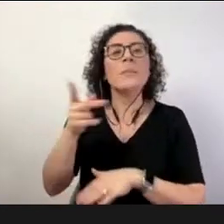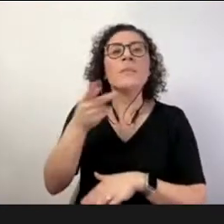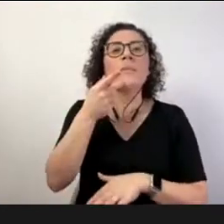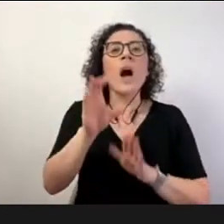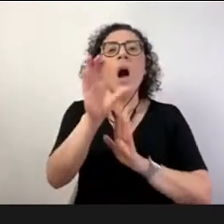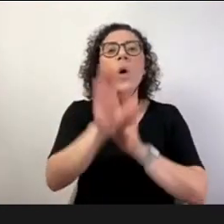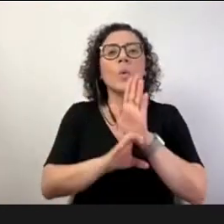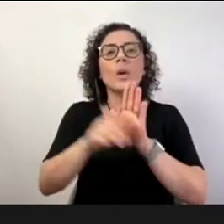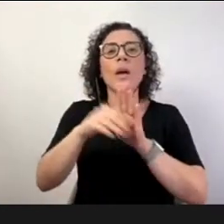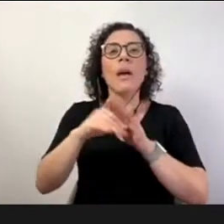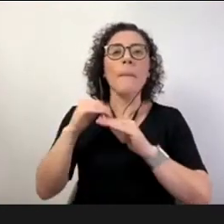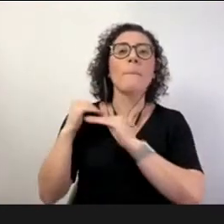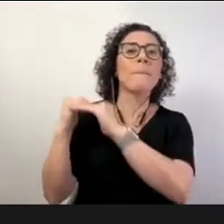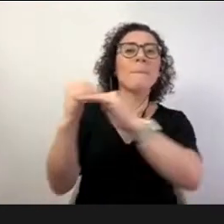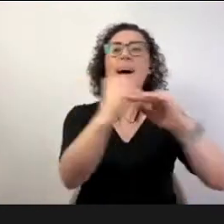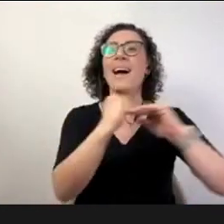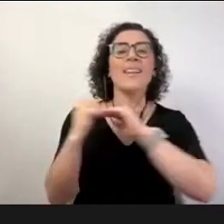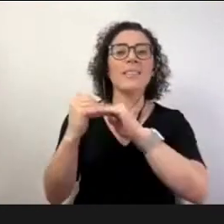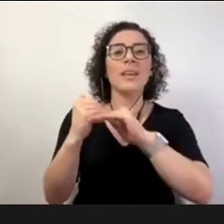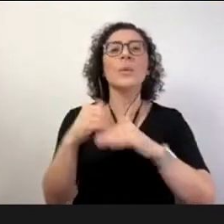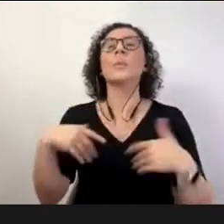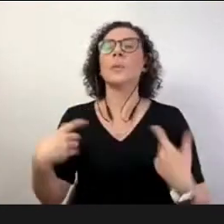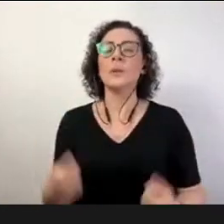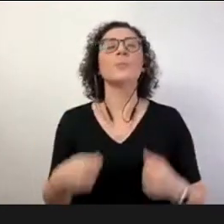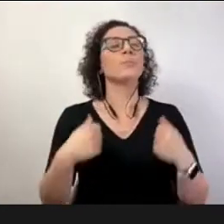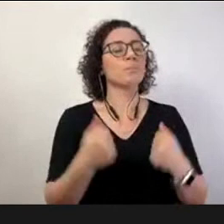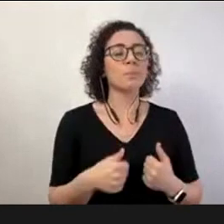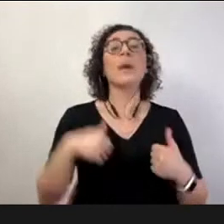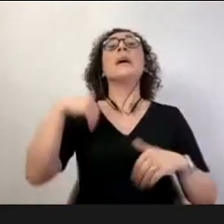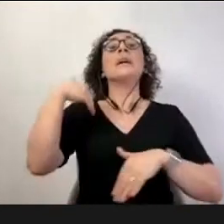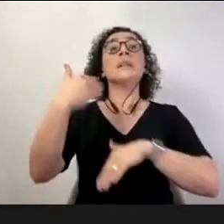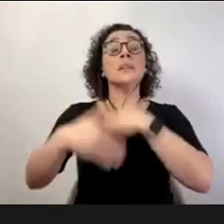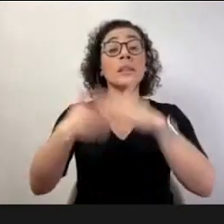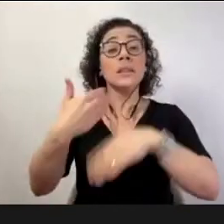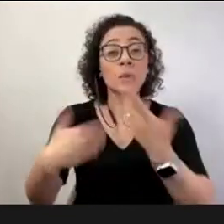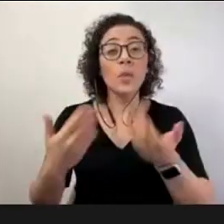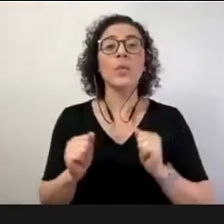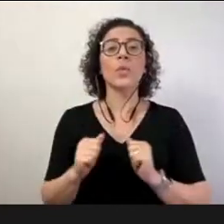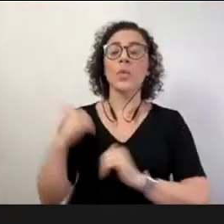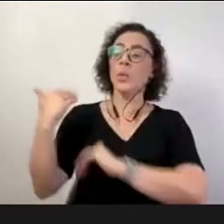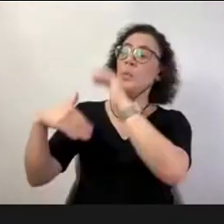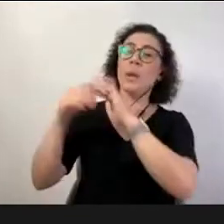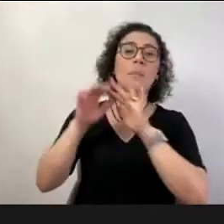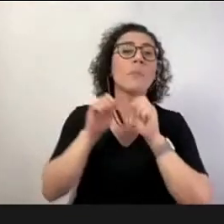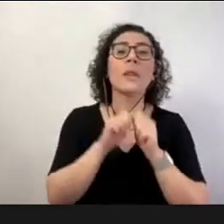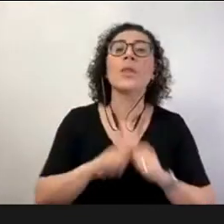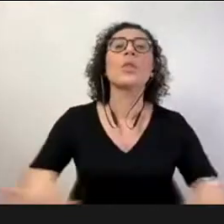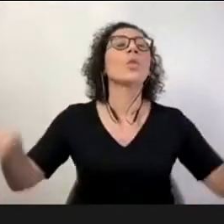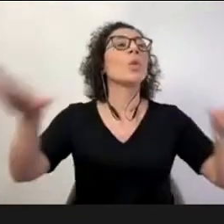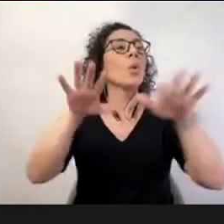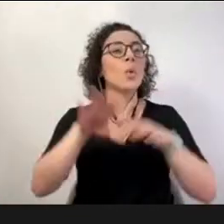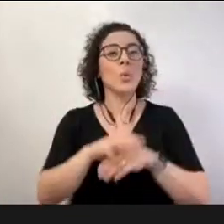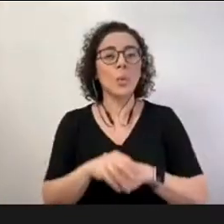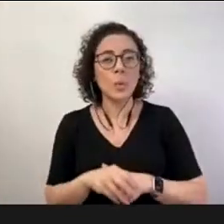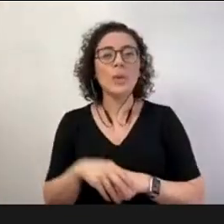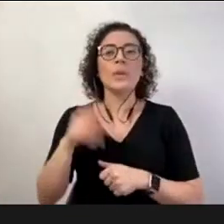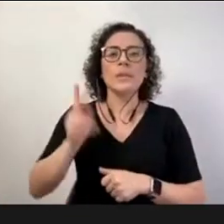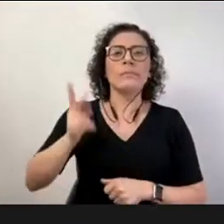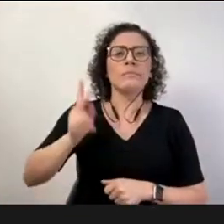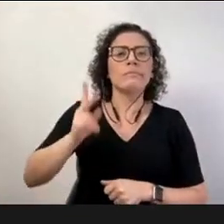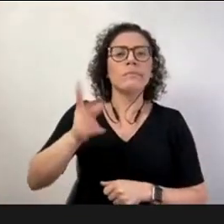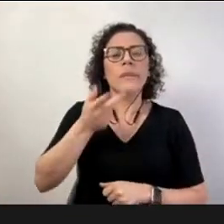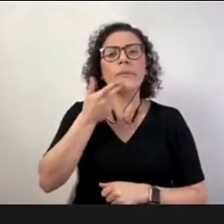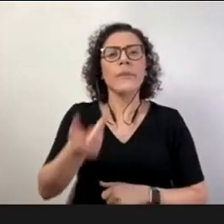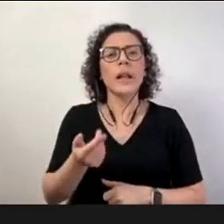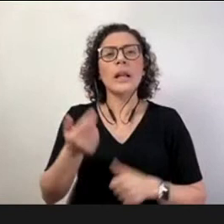desenvolvimento humano para todos nós falamos como se as pessoas fossem todas iguais e como se houvesse dois tipos de pessoas